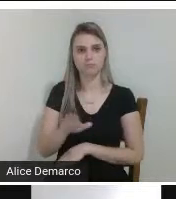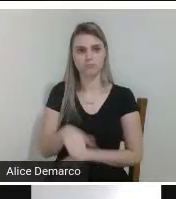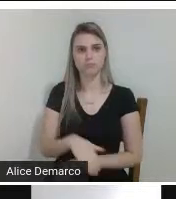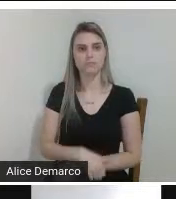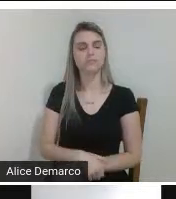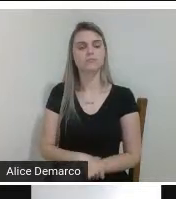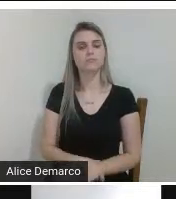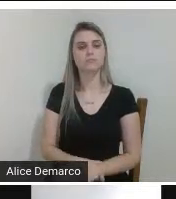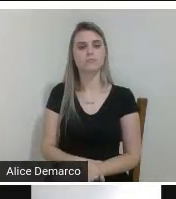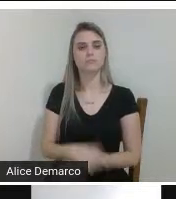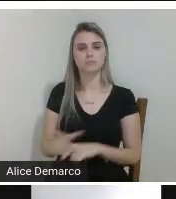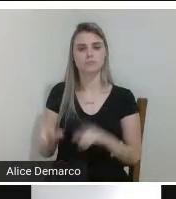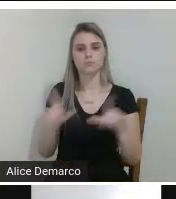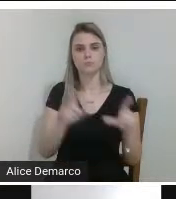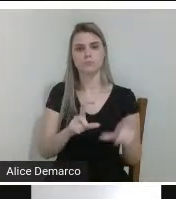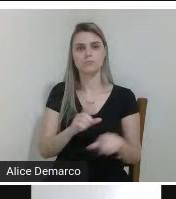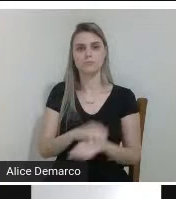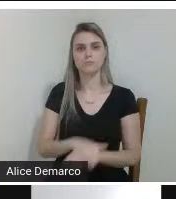próximo